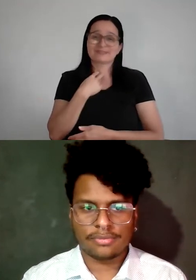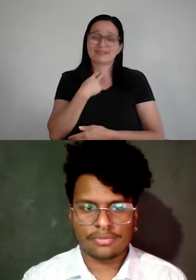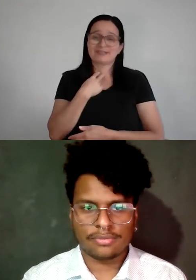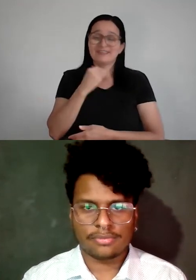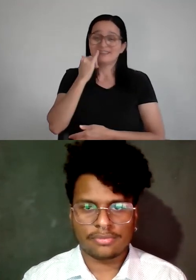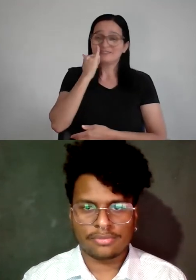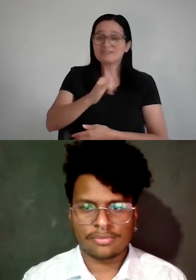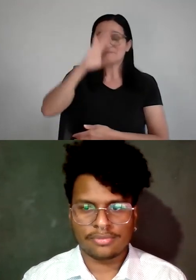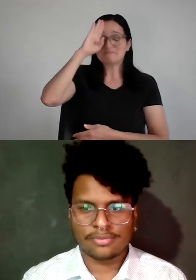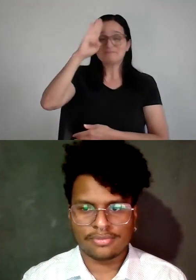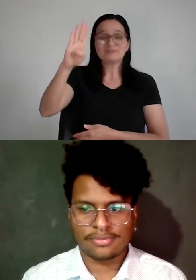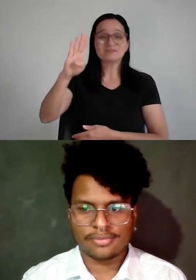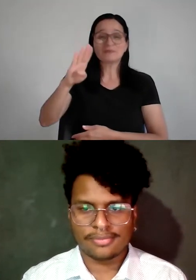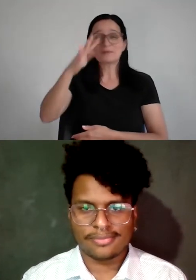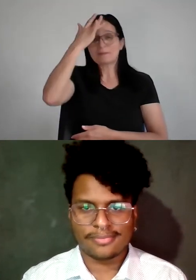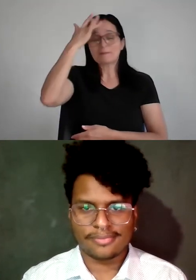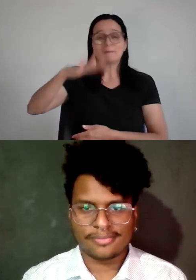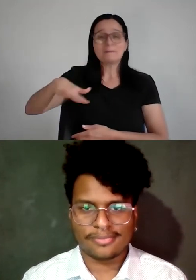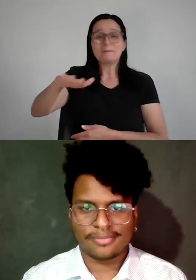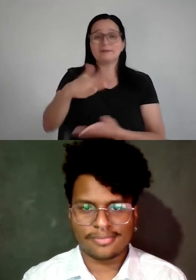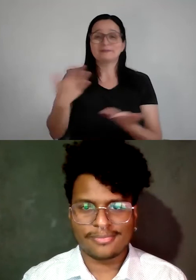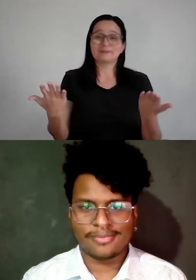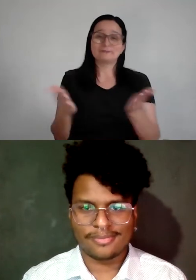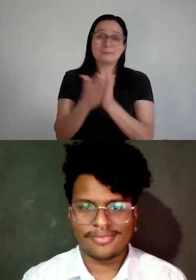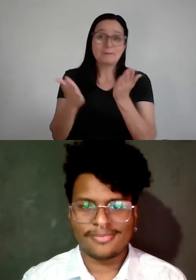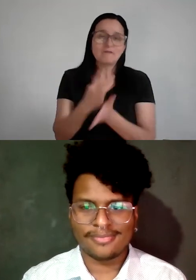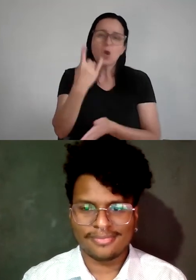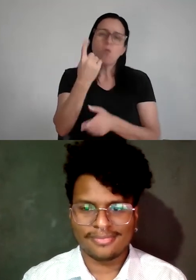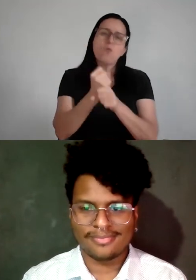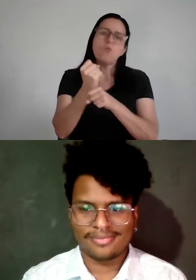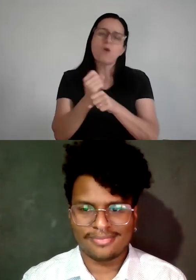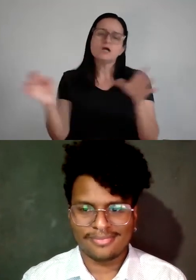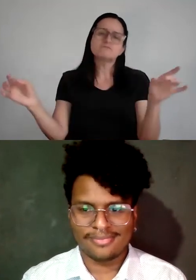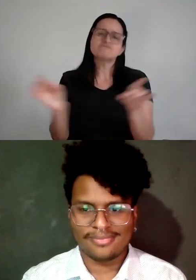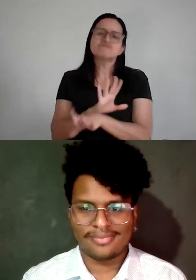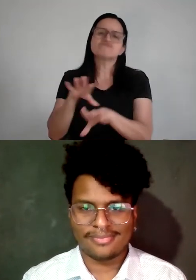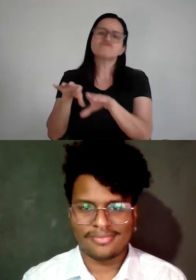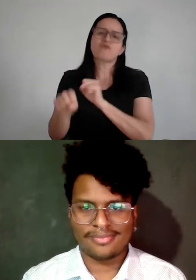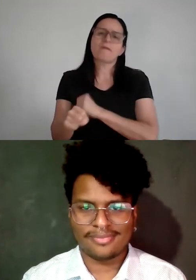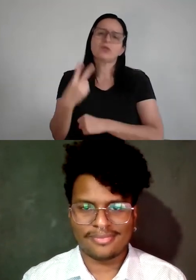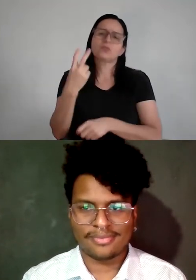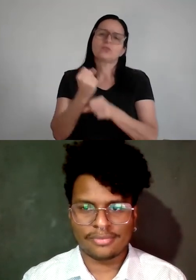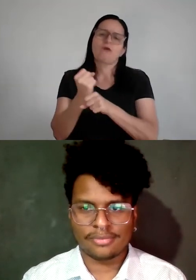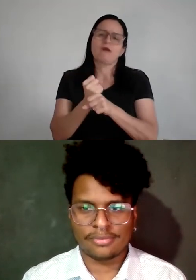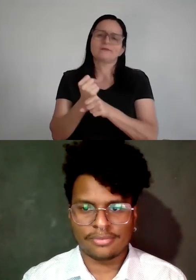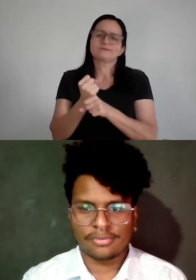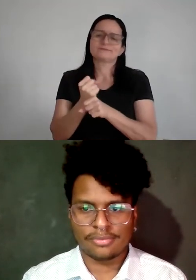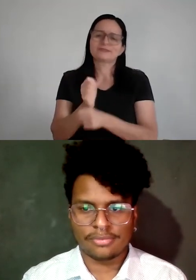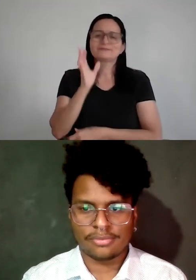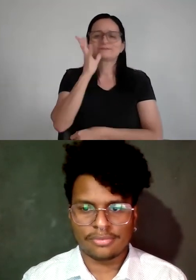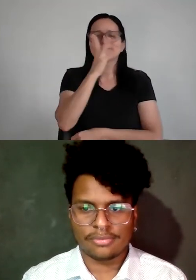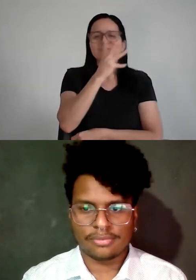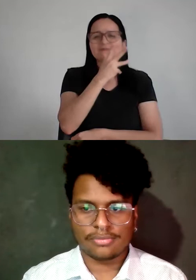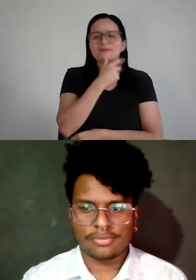renda, achou que quer resolver quebrar o círculo de pobreza em um ano, dois anos de formato, tá sonhando, pô, quebrar o círculo de pobreza é 15 anos, irmão, então